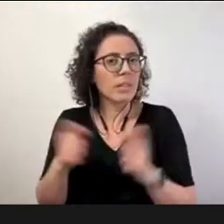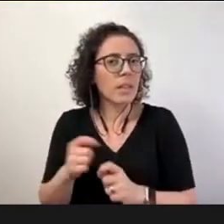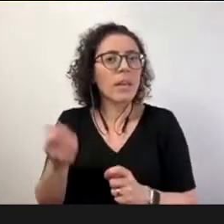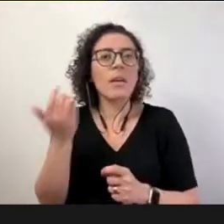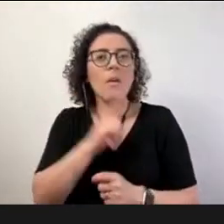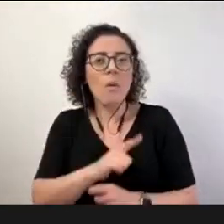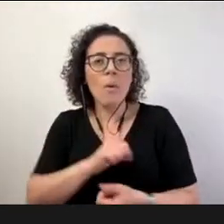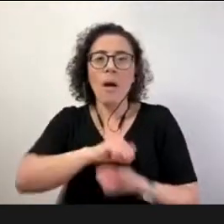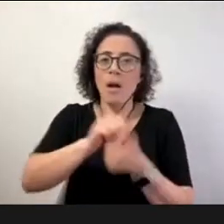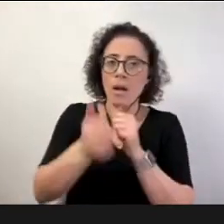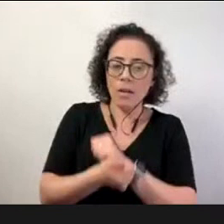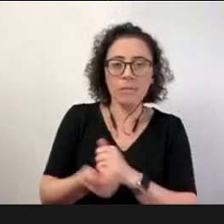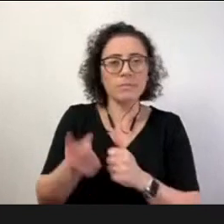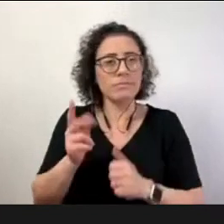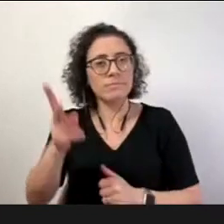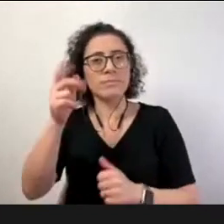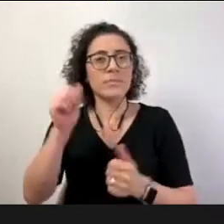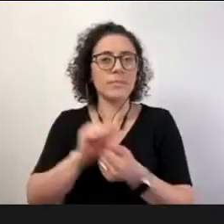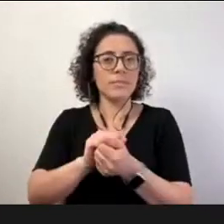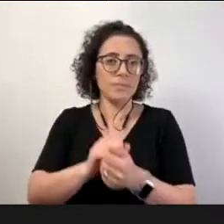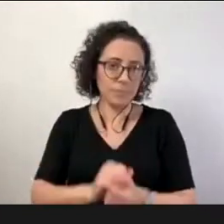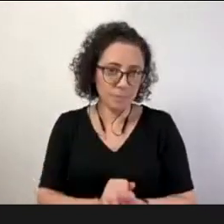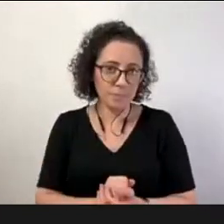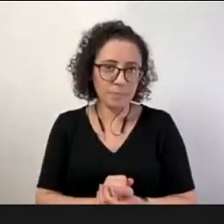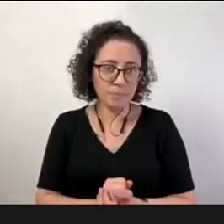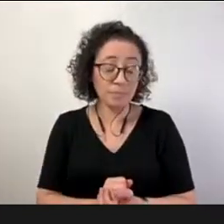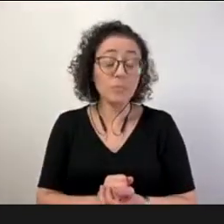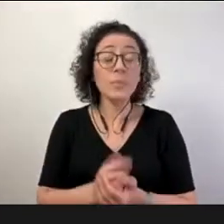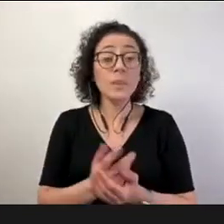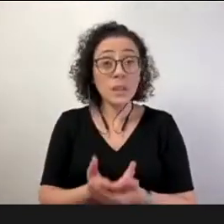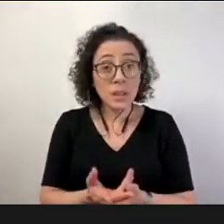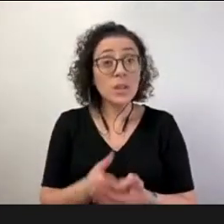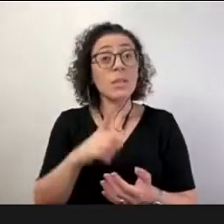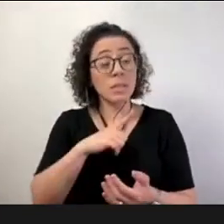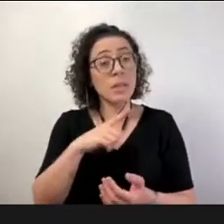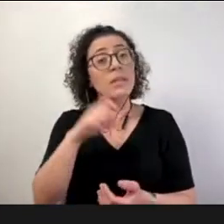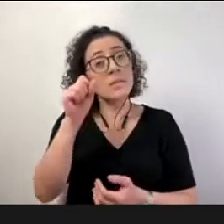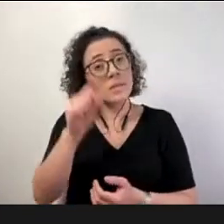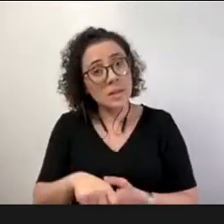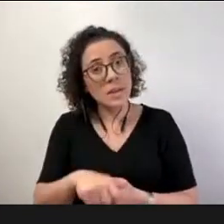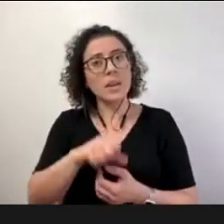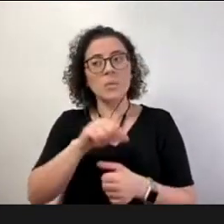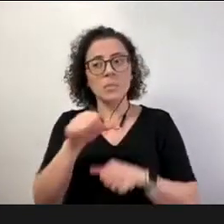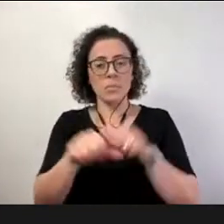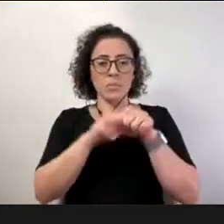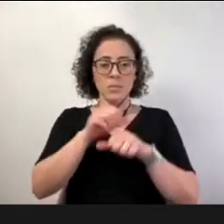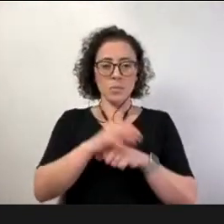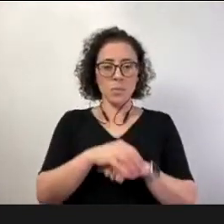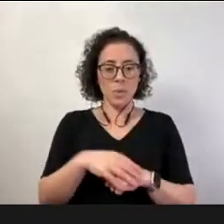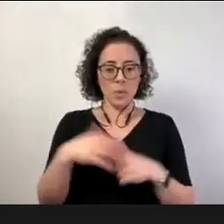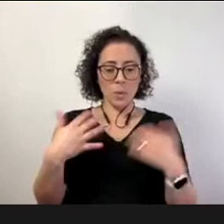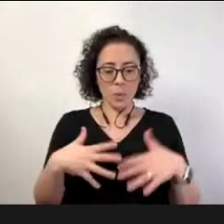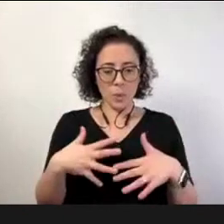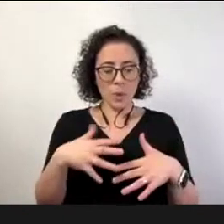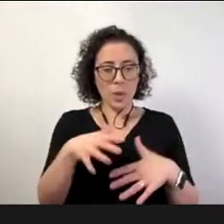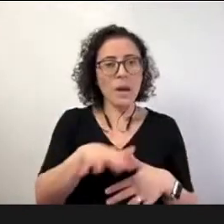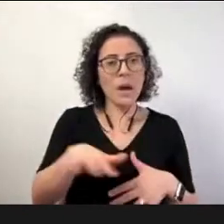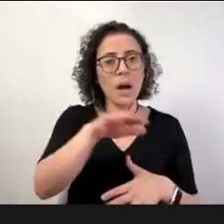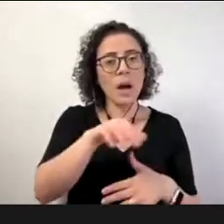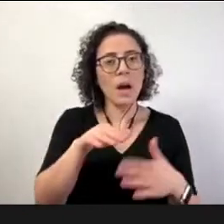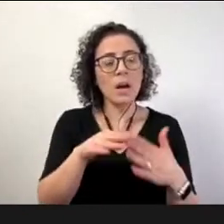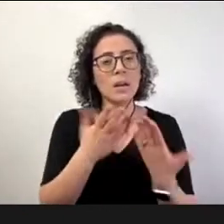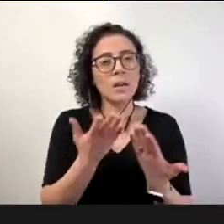tem impacto na educação profissional né a gente tem aí um recorte um pouquinho diferente mas também